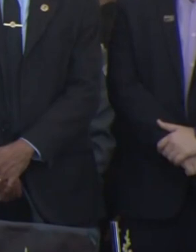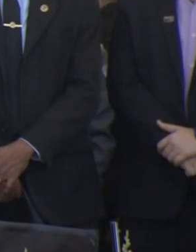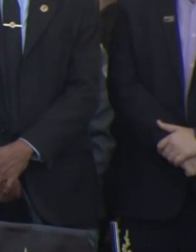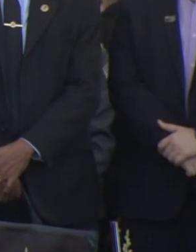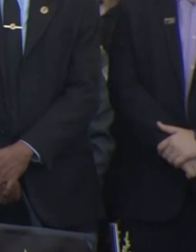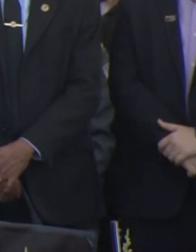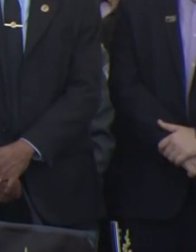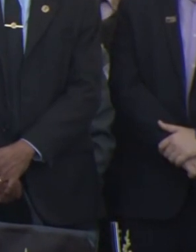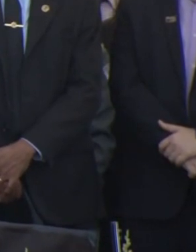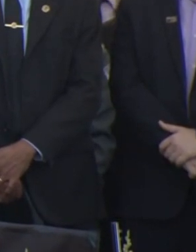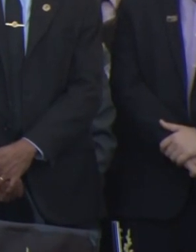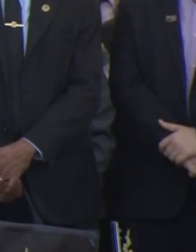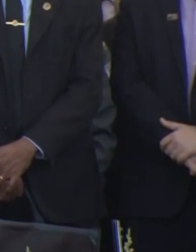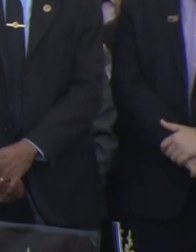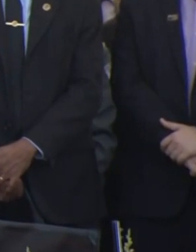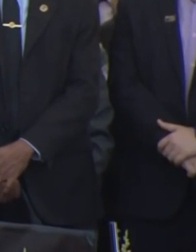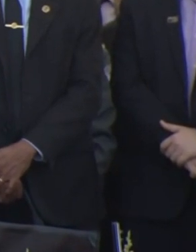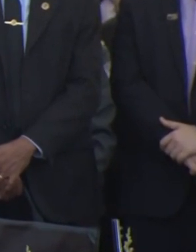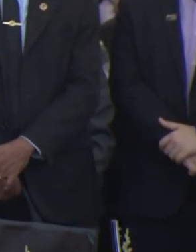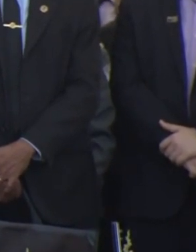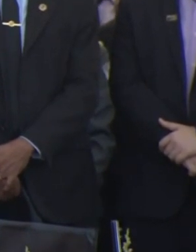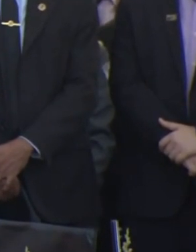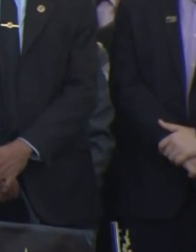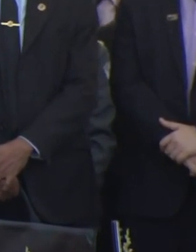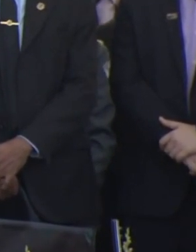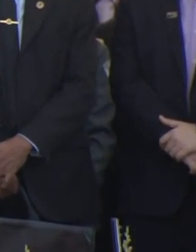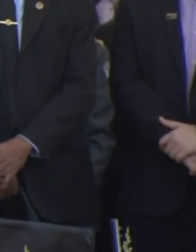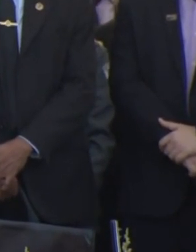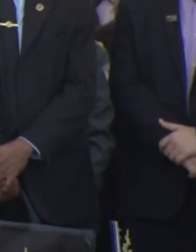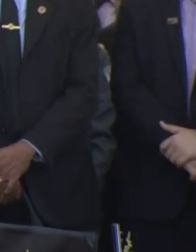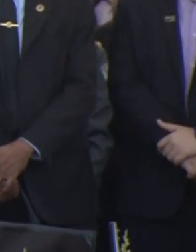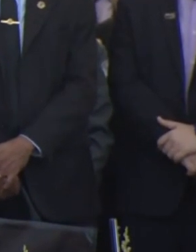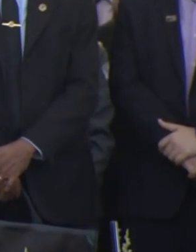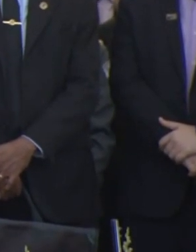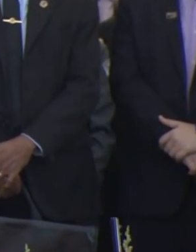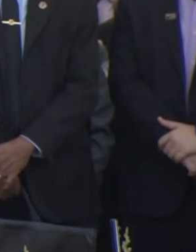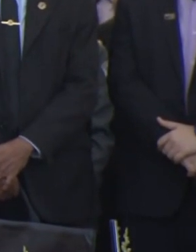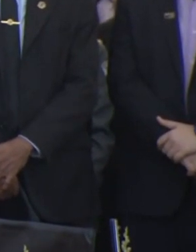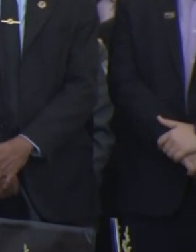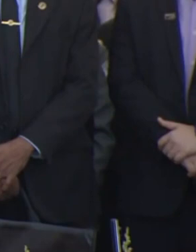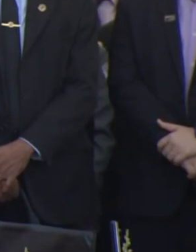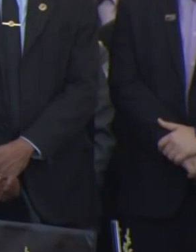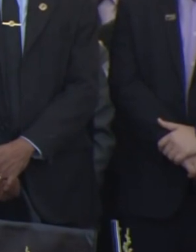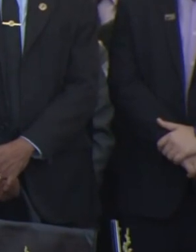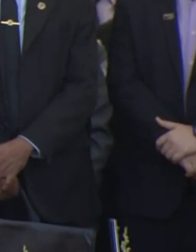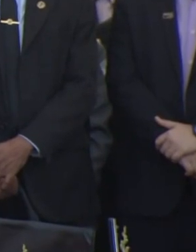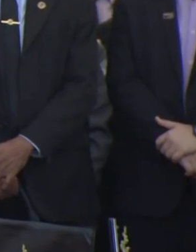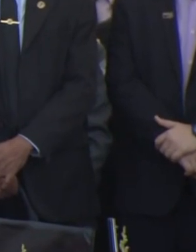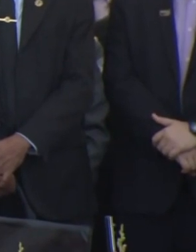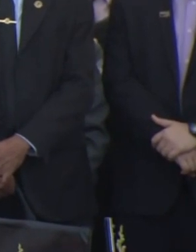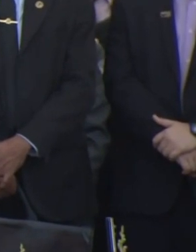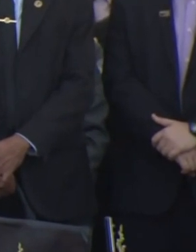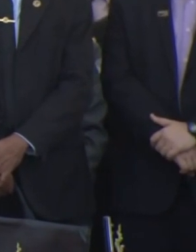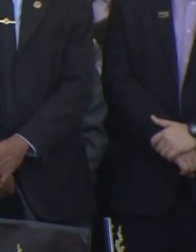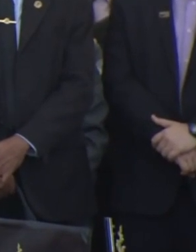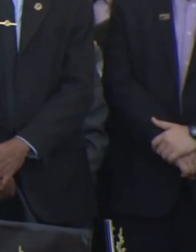que poderemos garantir a segurança e a nossa integridade.